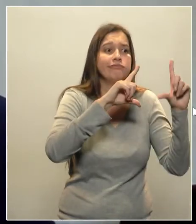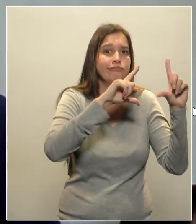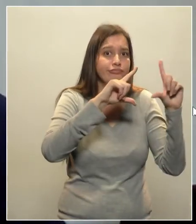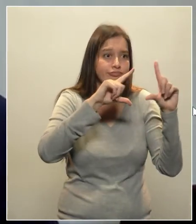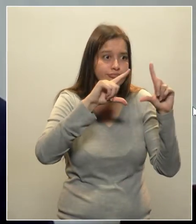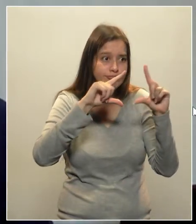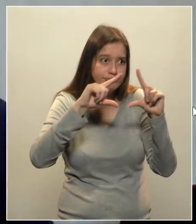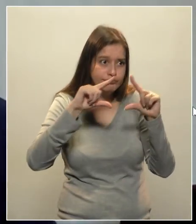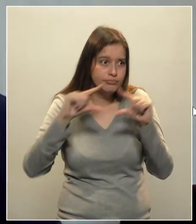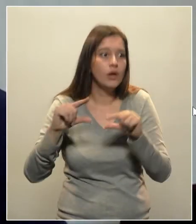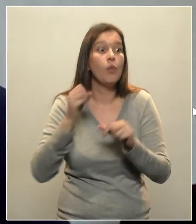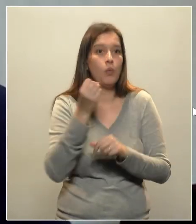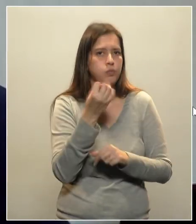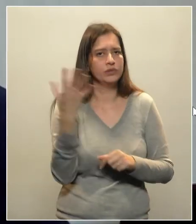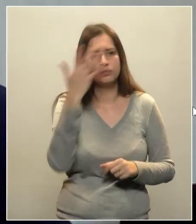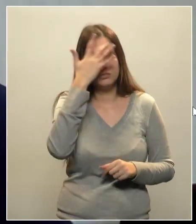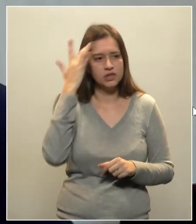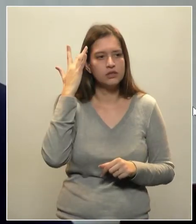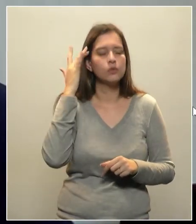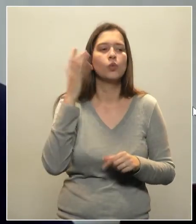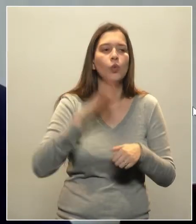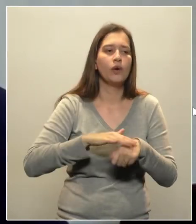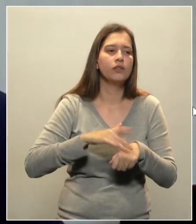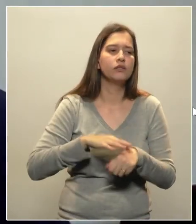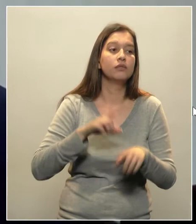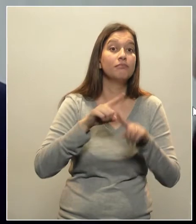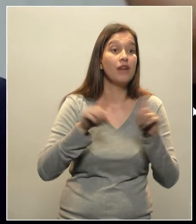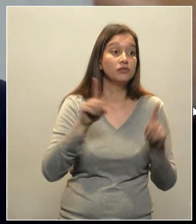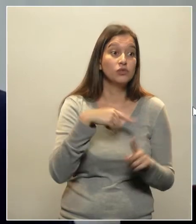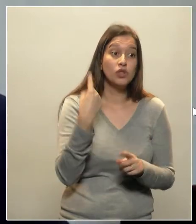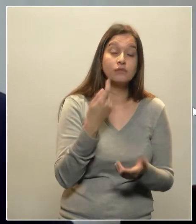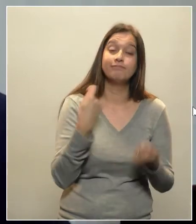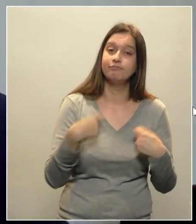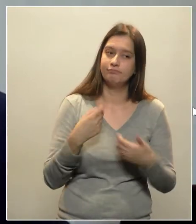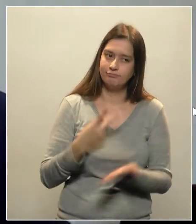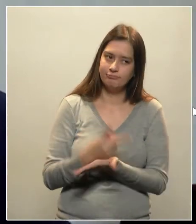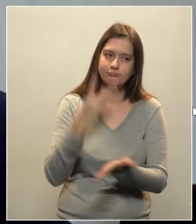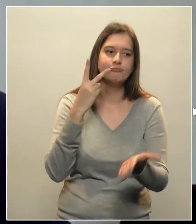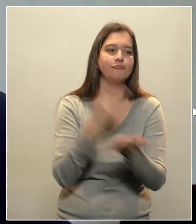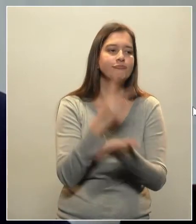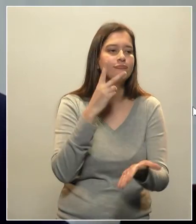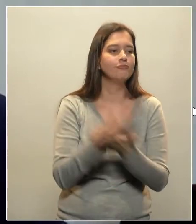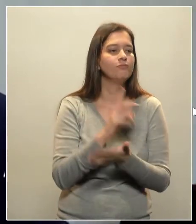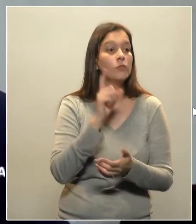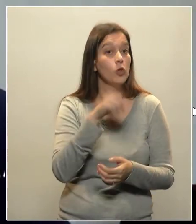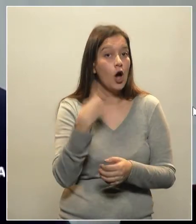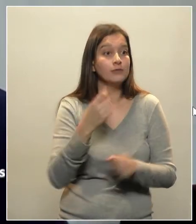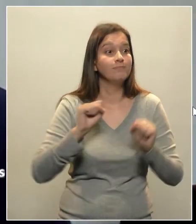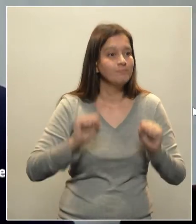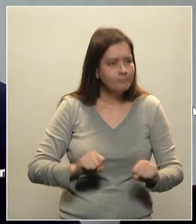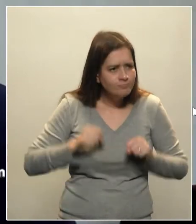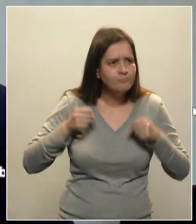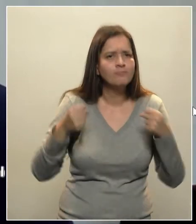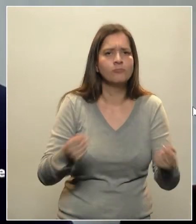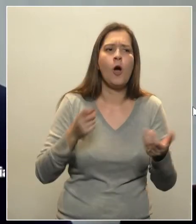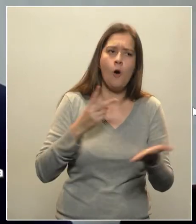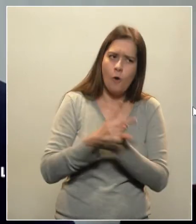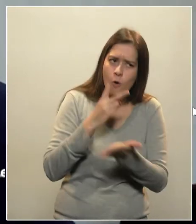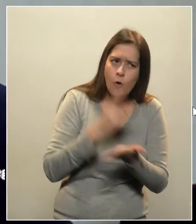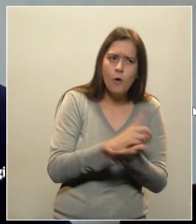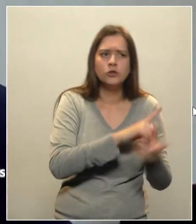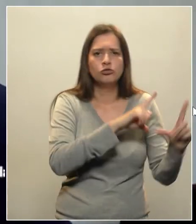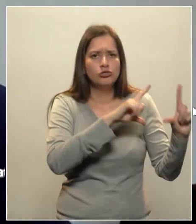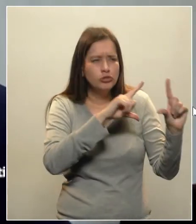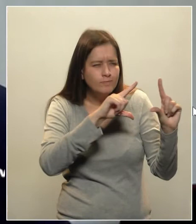precisamos dar continuidade ao trabalho, ao esforço feito até aqui. Para que, de fato, continue em queda. E a gente possa ter, o quanto